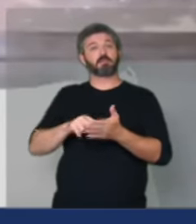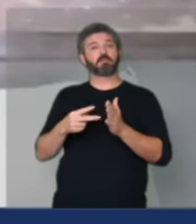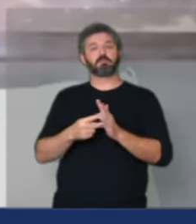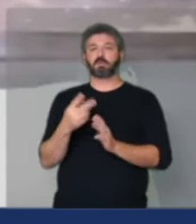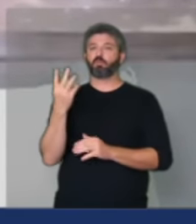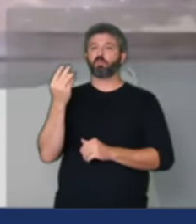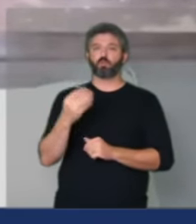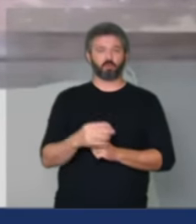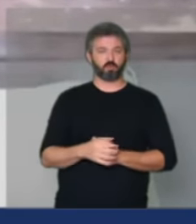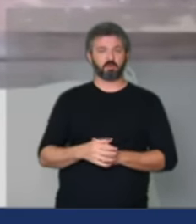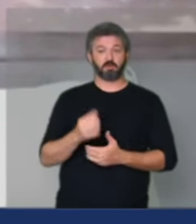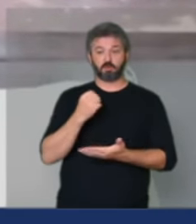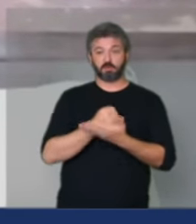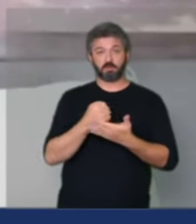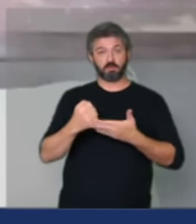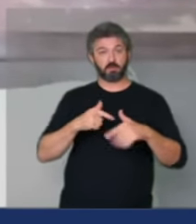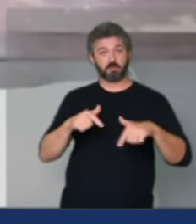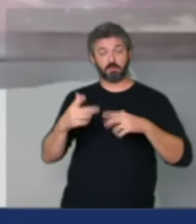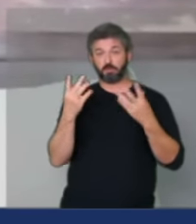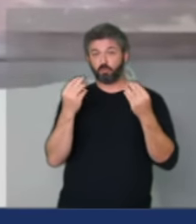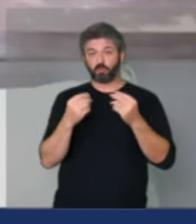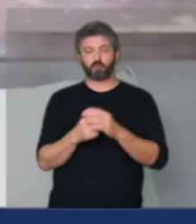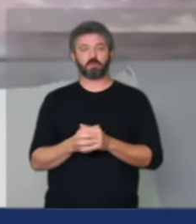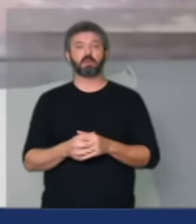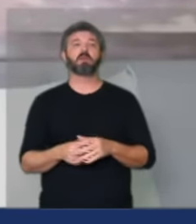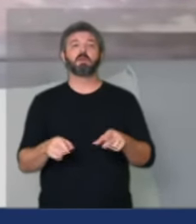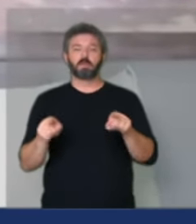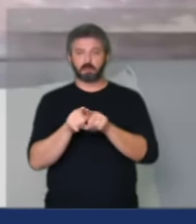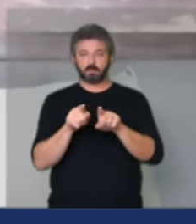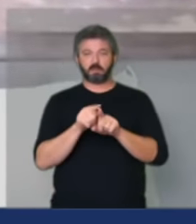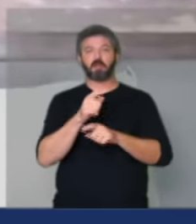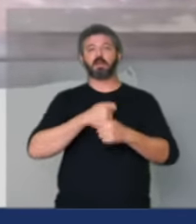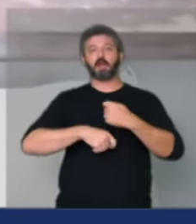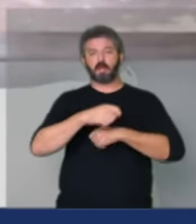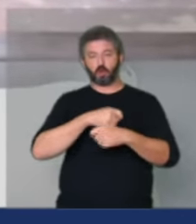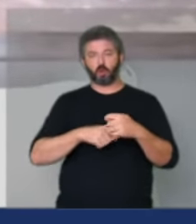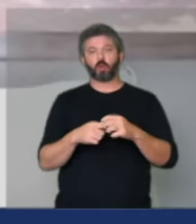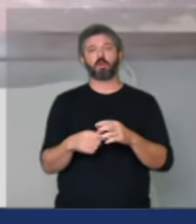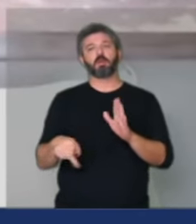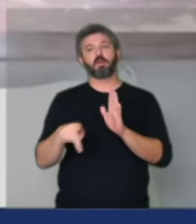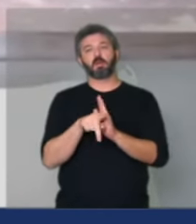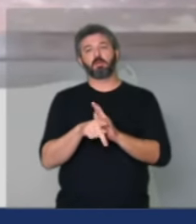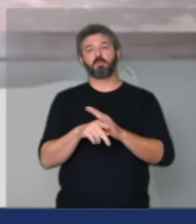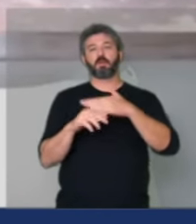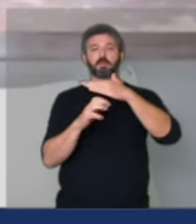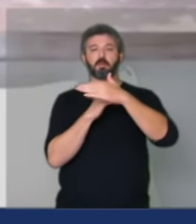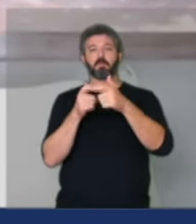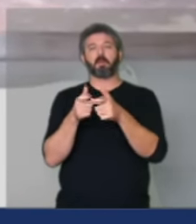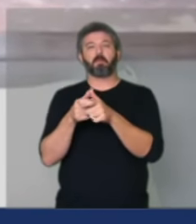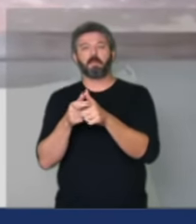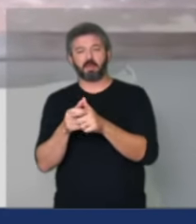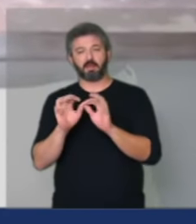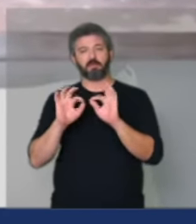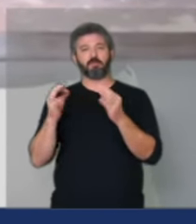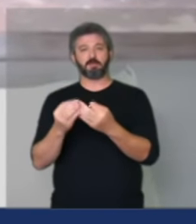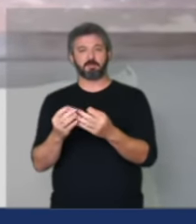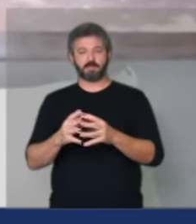gera emprego até mesmo a economia da pequena empresa familiar